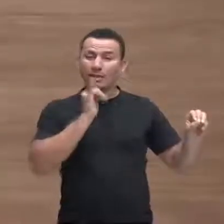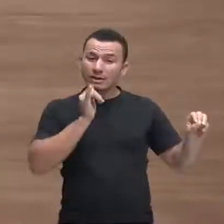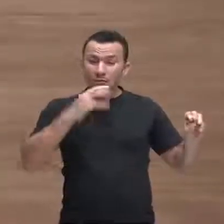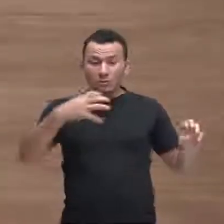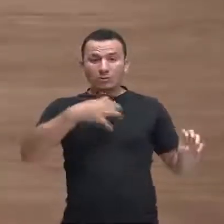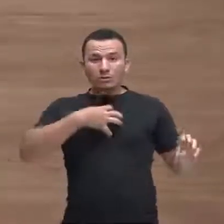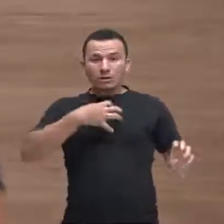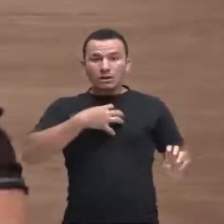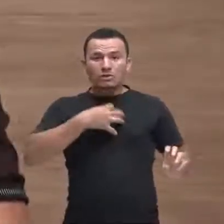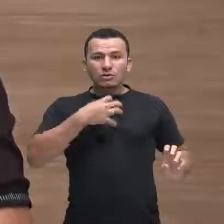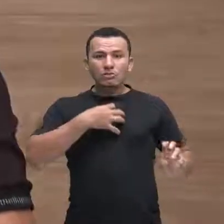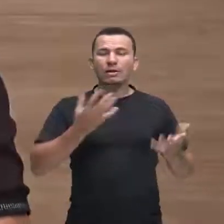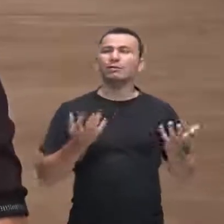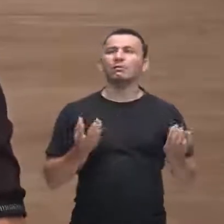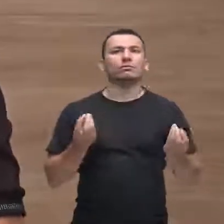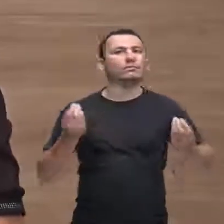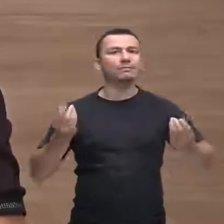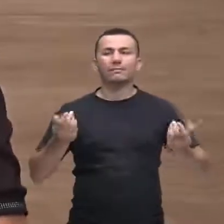sabe estar